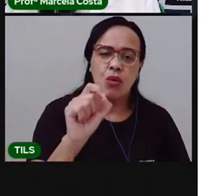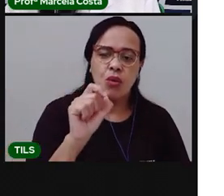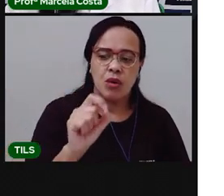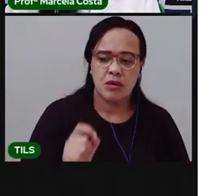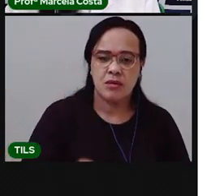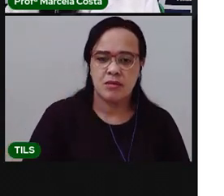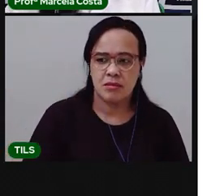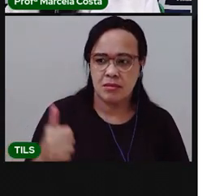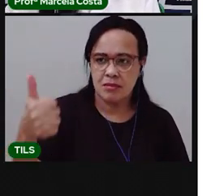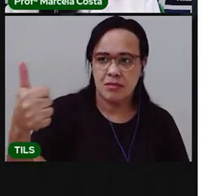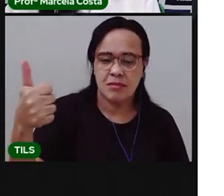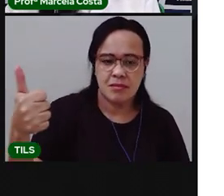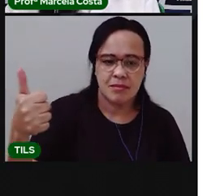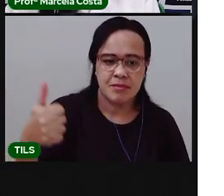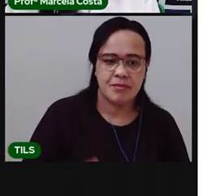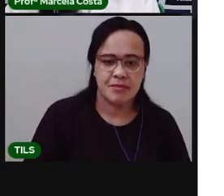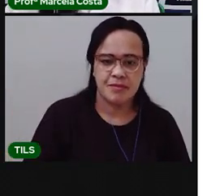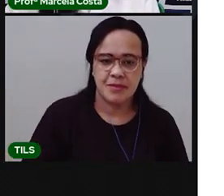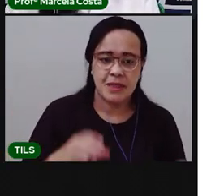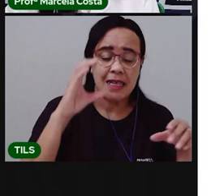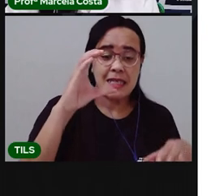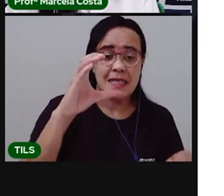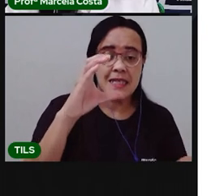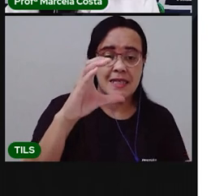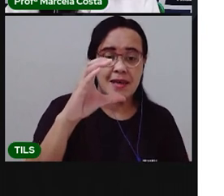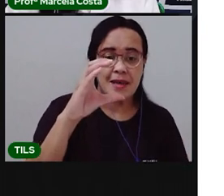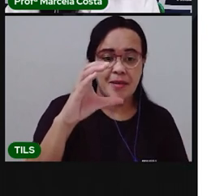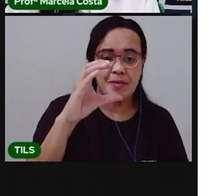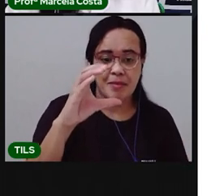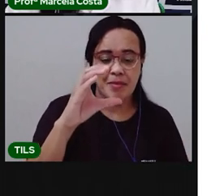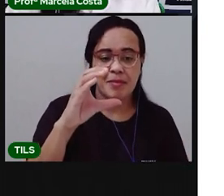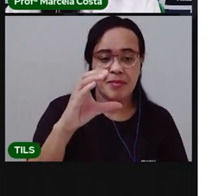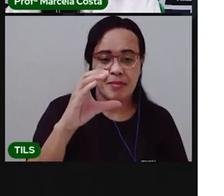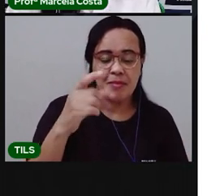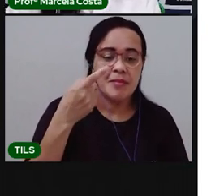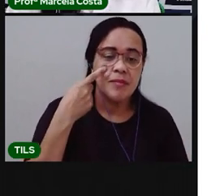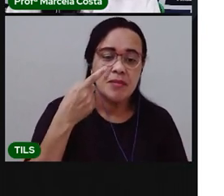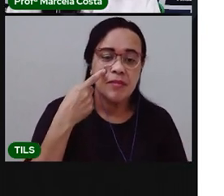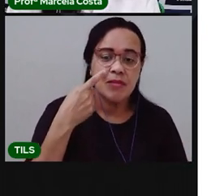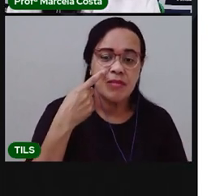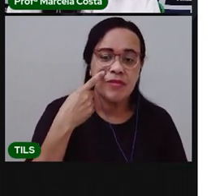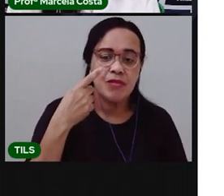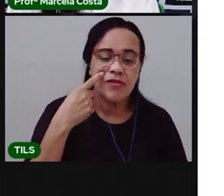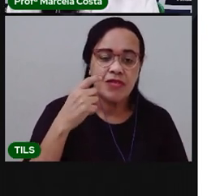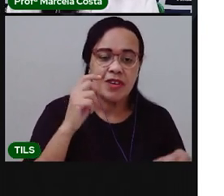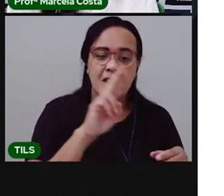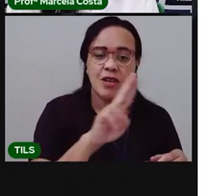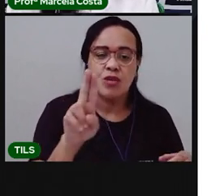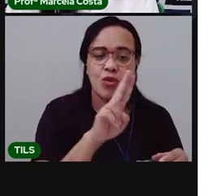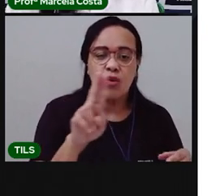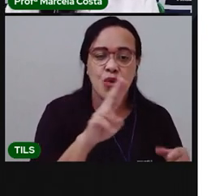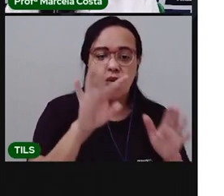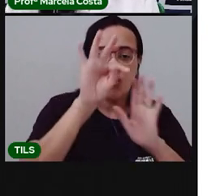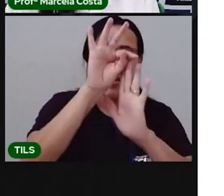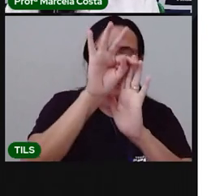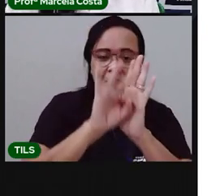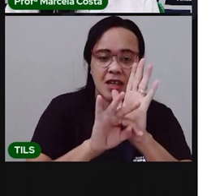Com a letra C. Não é isso? Vamos ver onde é que está a canoa escrita aqui no texto.